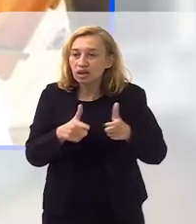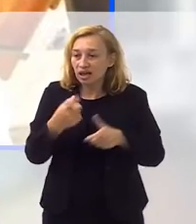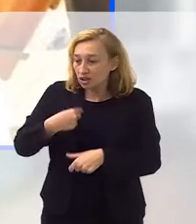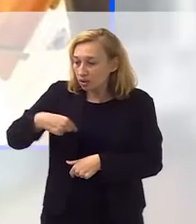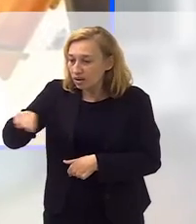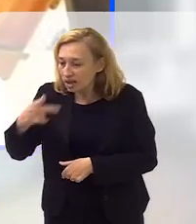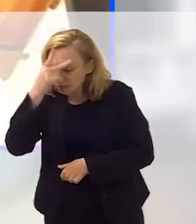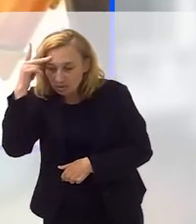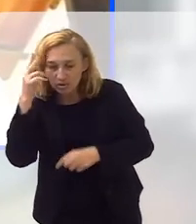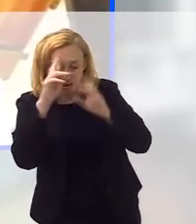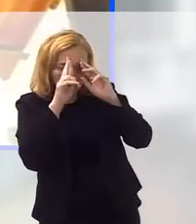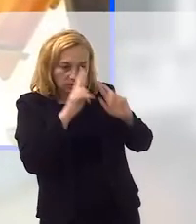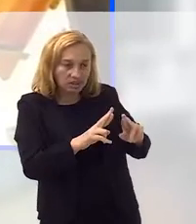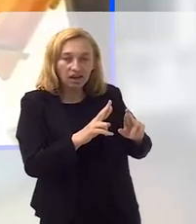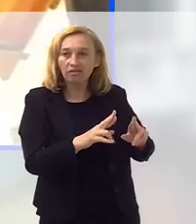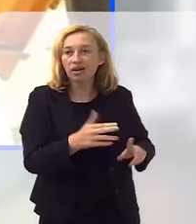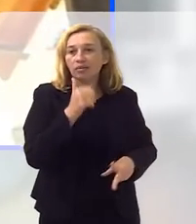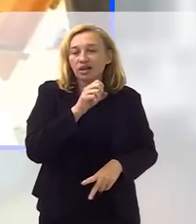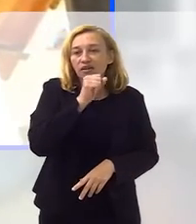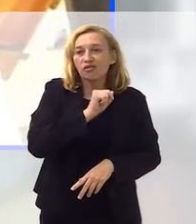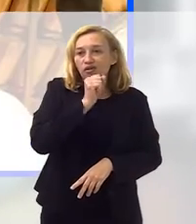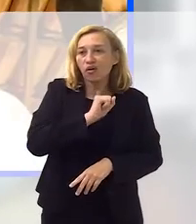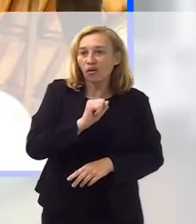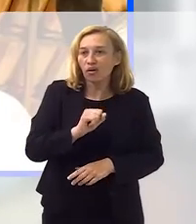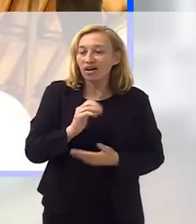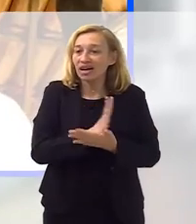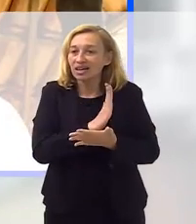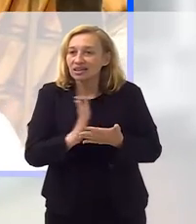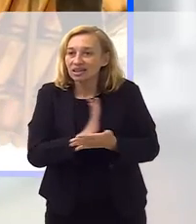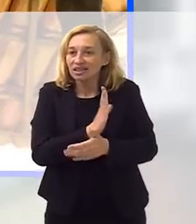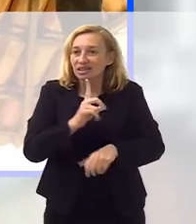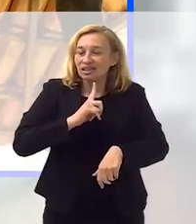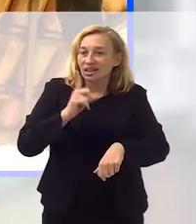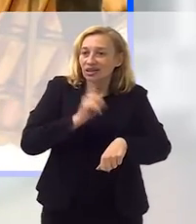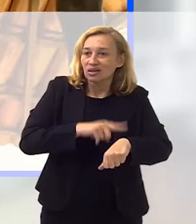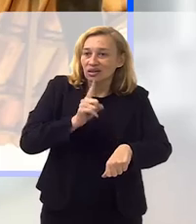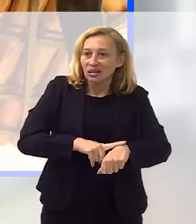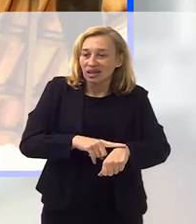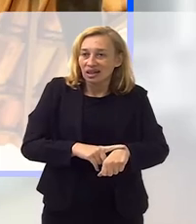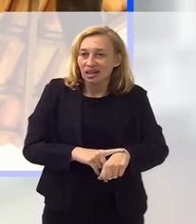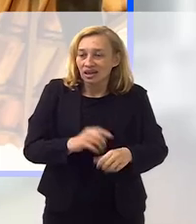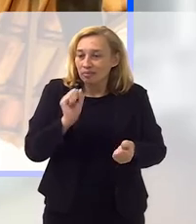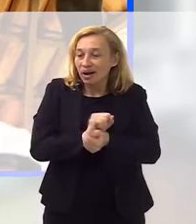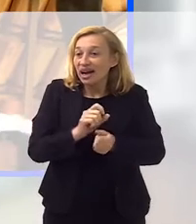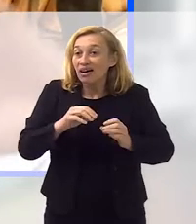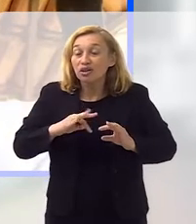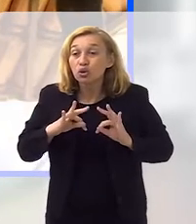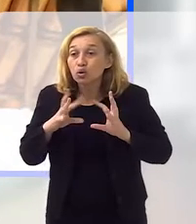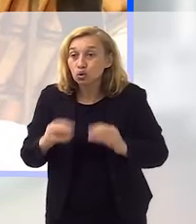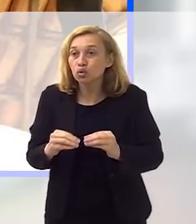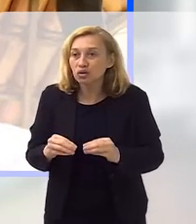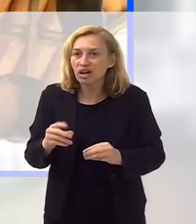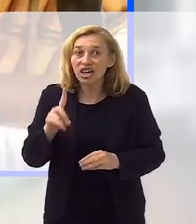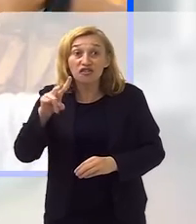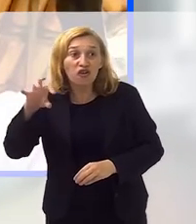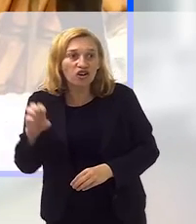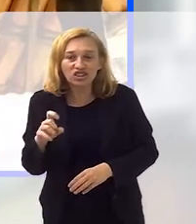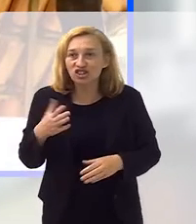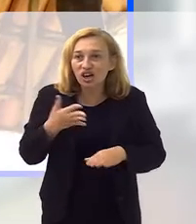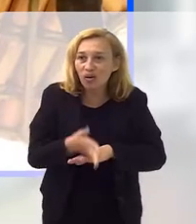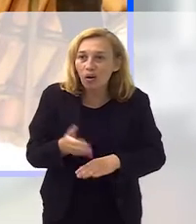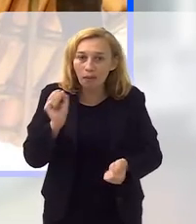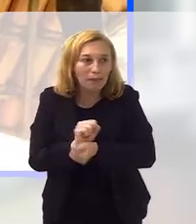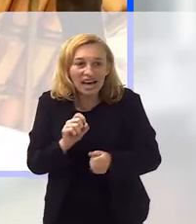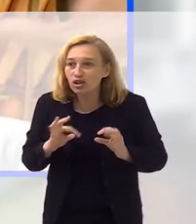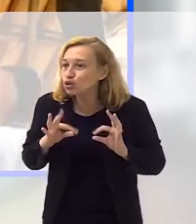lugares que eu ia, as pessoas sempre respeitaram minha avó, entendeu, às vezes até lugar que tinha músico bebendo, parava tudo, caras, não, Dona